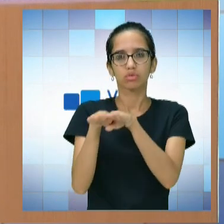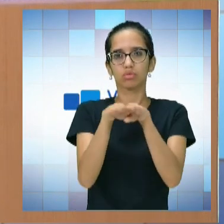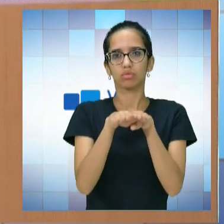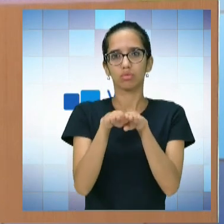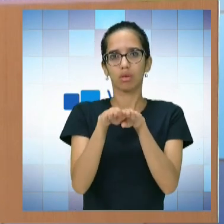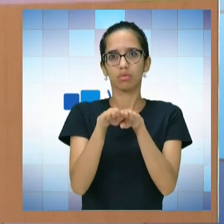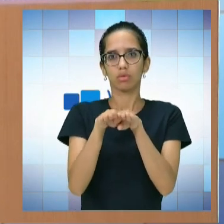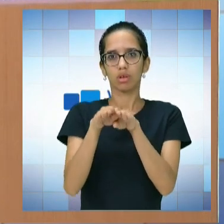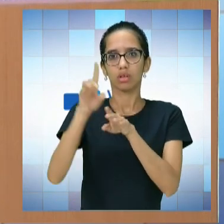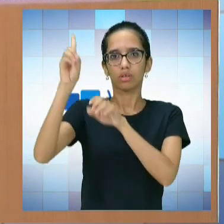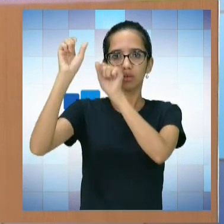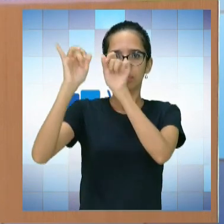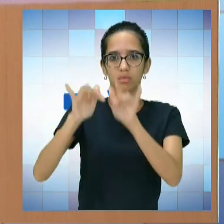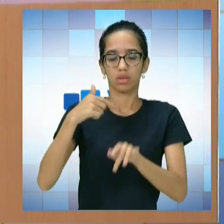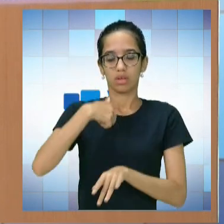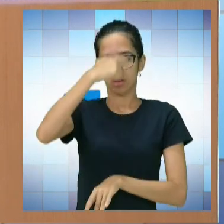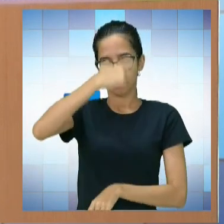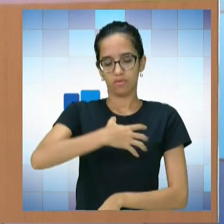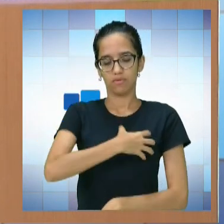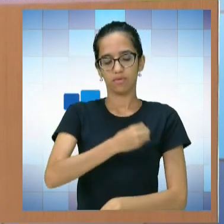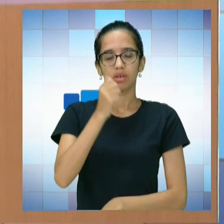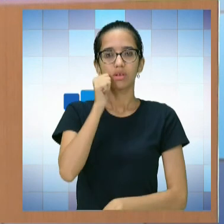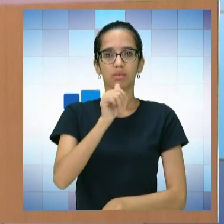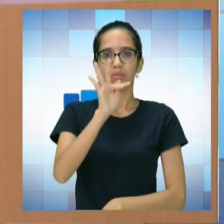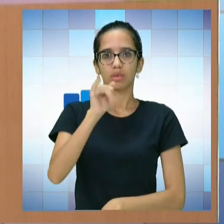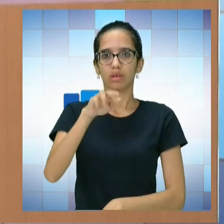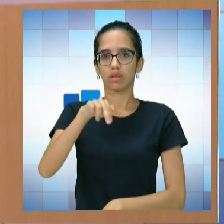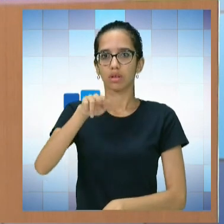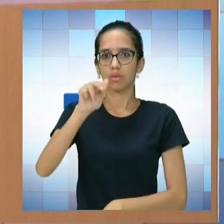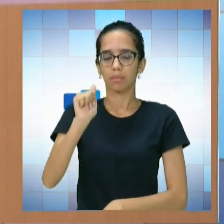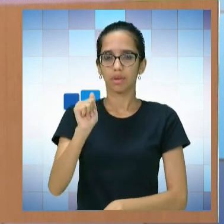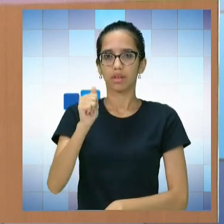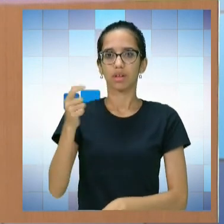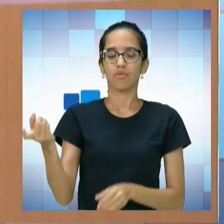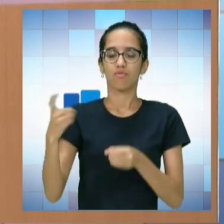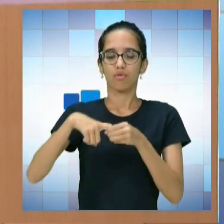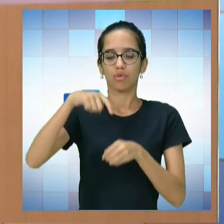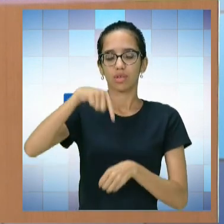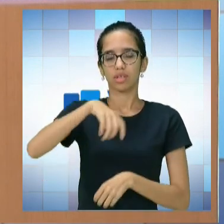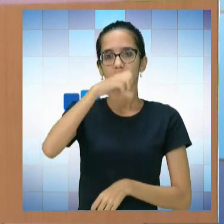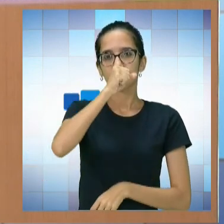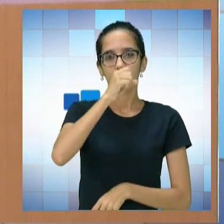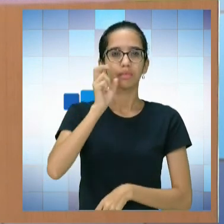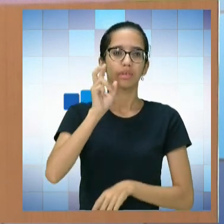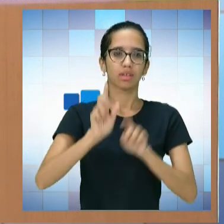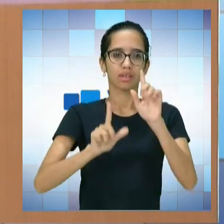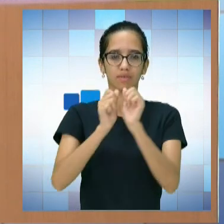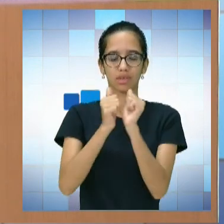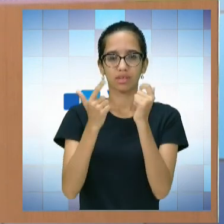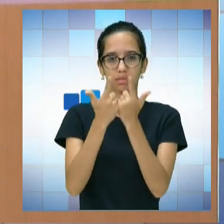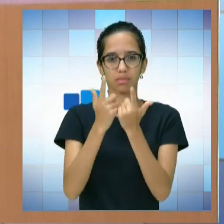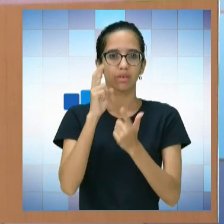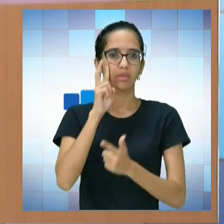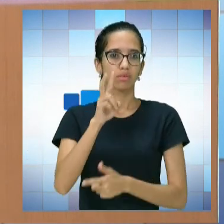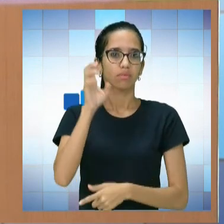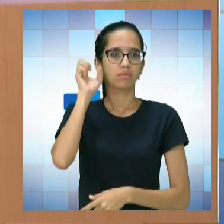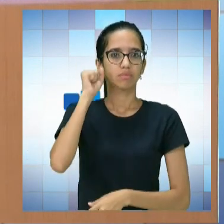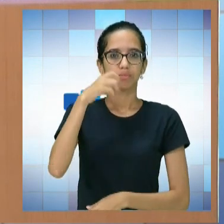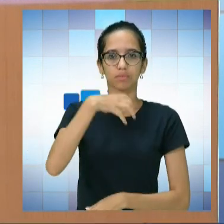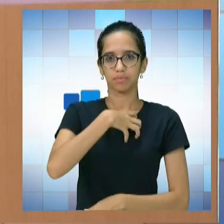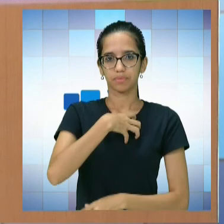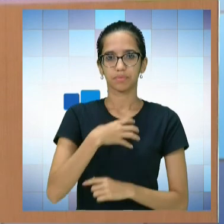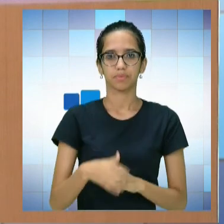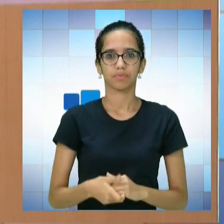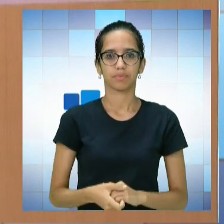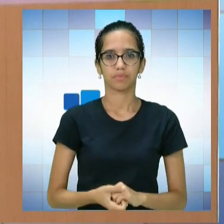ilumine a todos nós, eu, o filho da dona Filomena, o Chico Costa, estarei de volta sábado aqui na TV Assembleia no Vê, Ouvir,